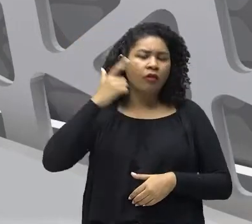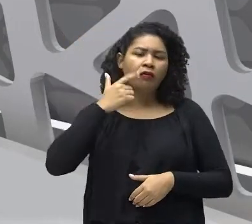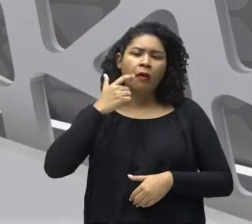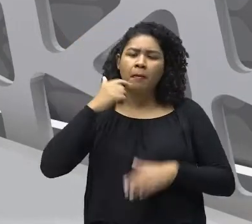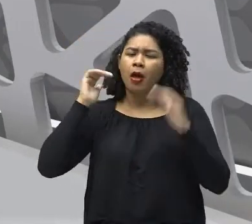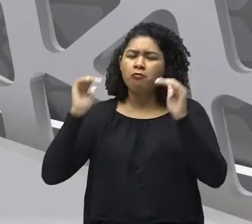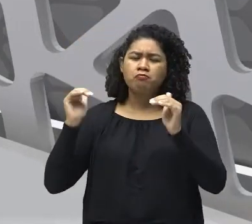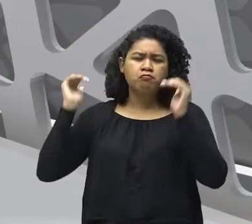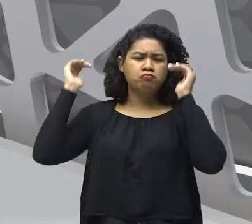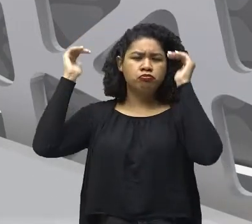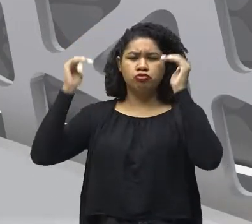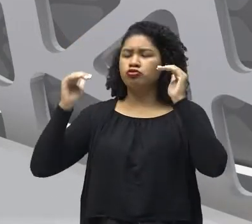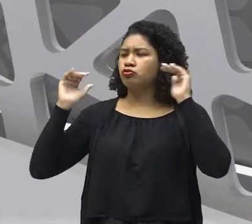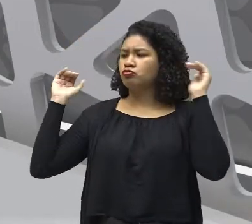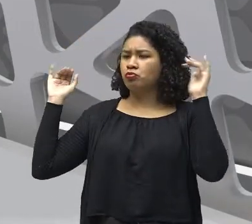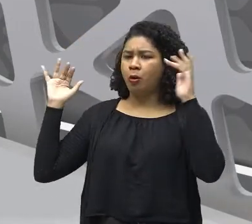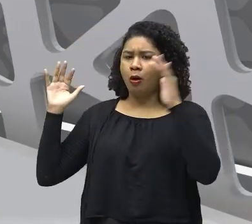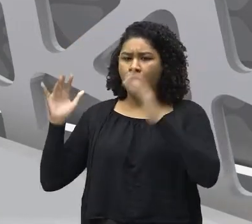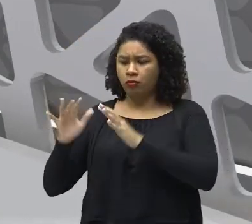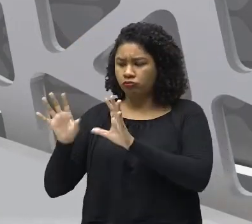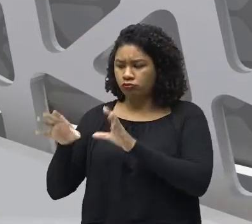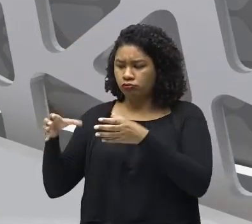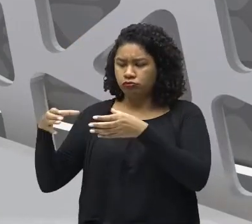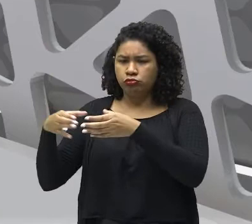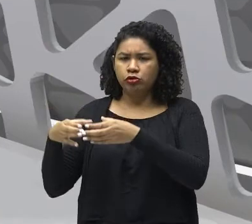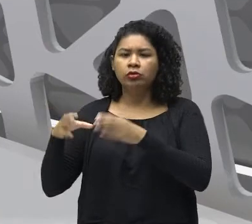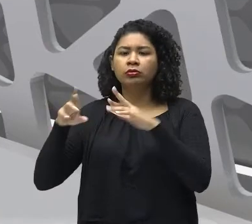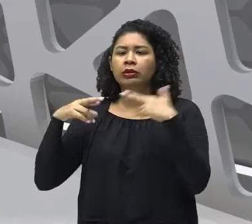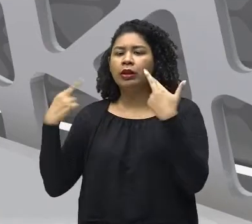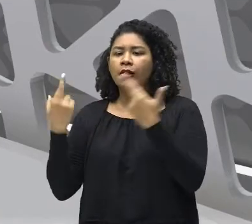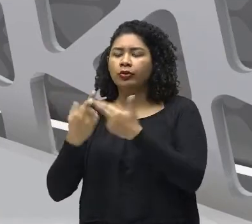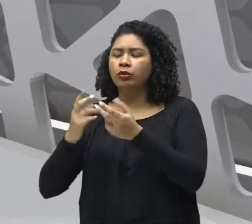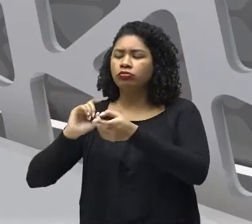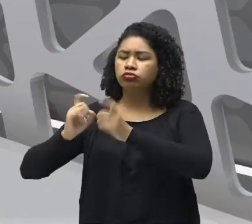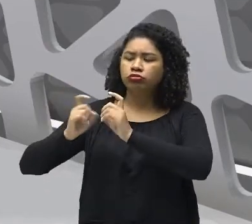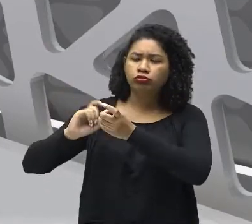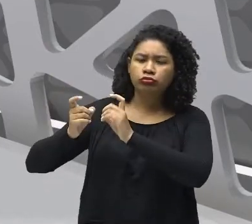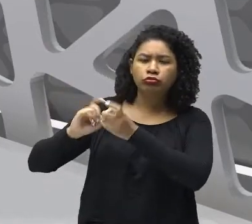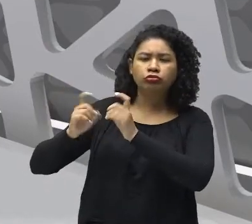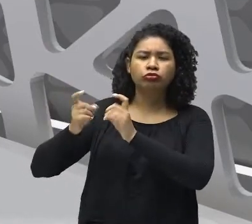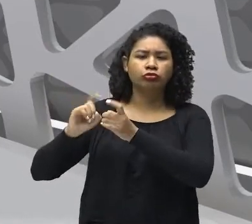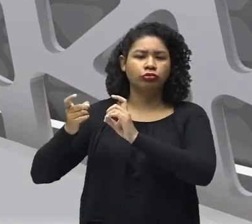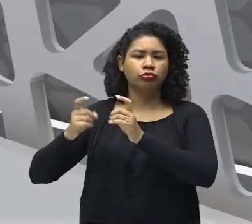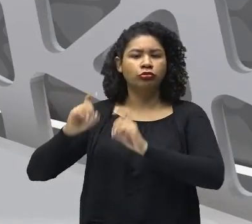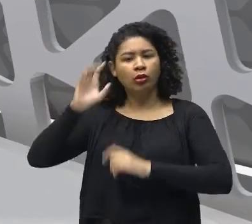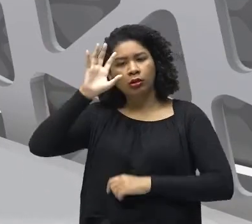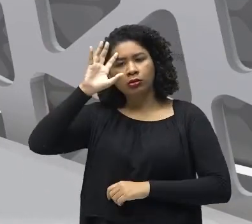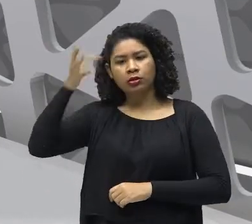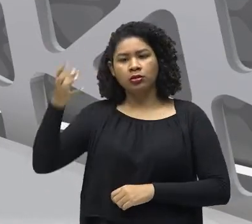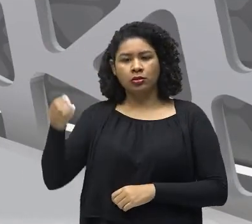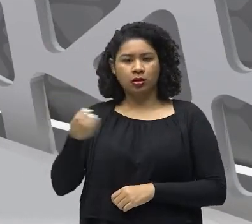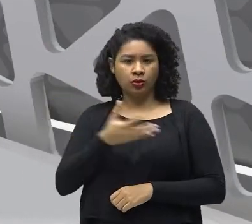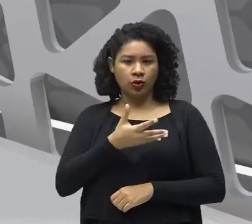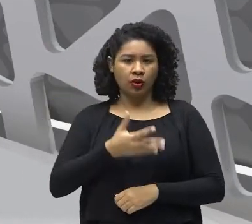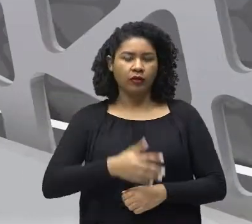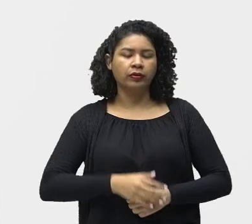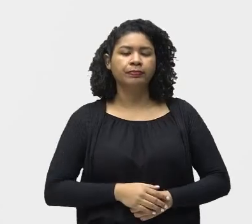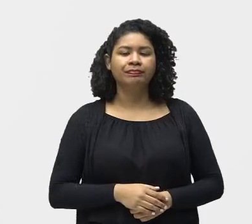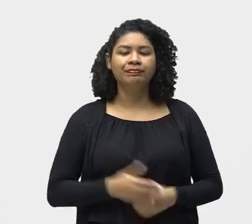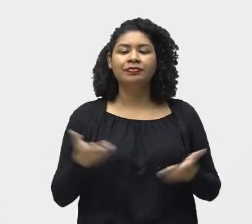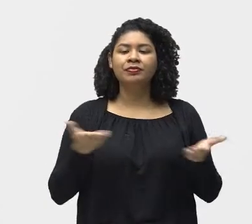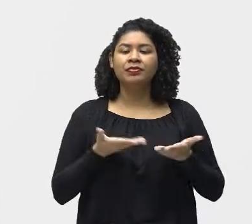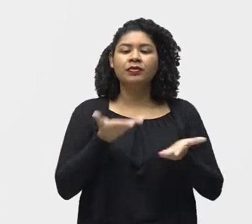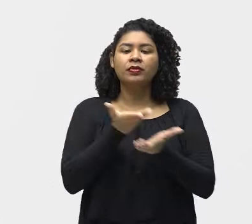decidir os rumos a serem seguidos pela Igreja. Então, vamos rapidamente recapitular aí o que foi essa contra-reforma?